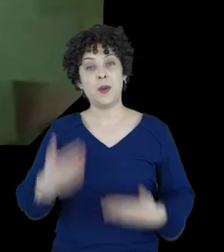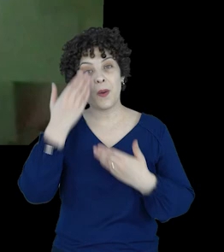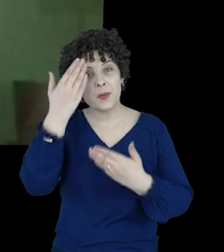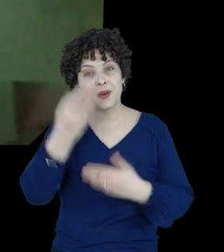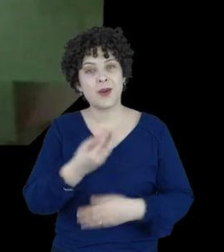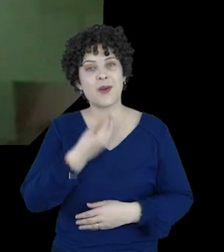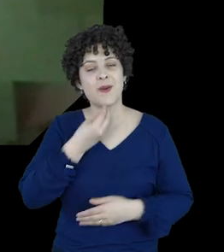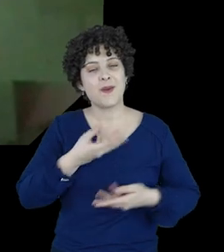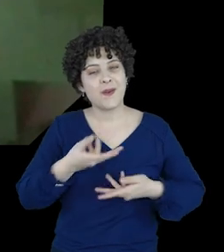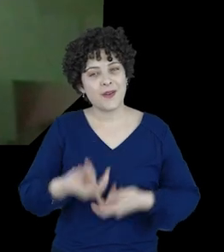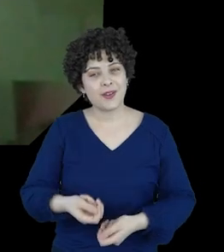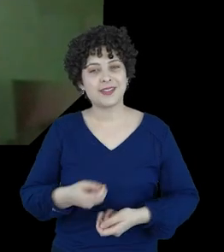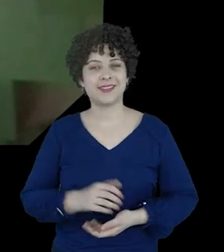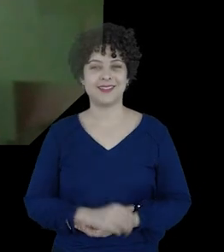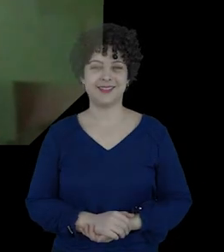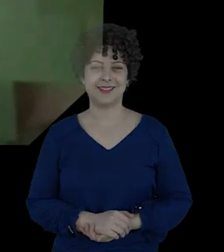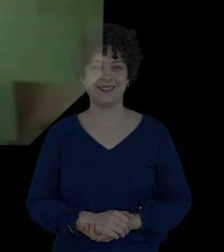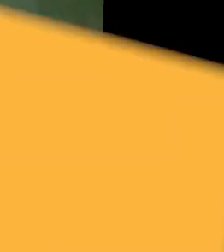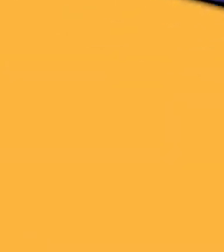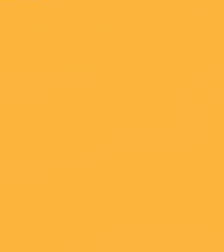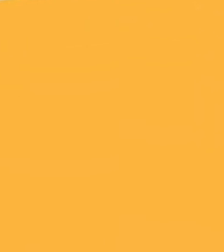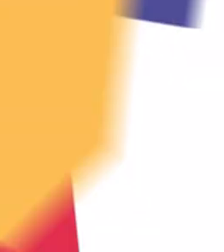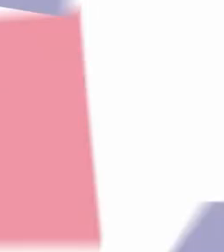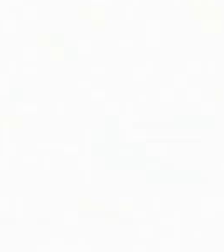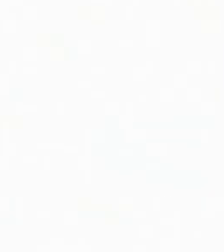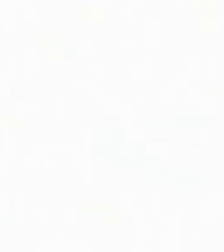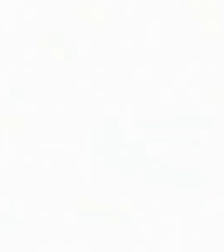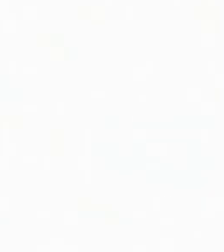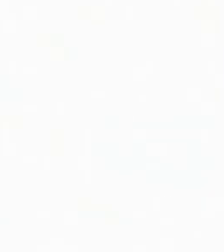Obrigada pela oportunidade.